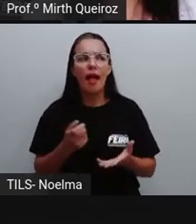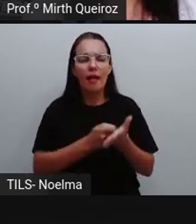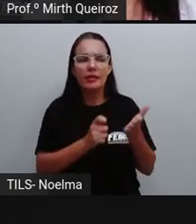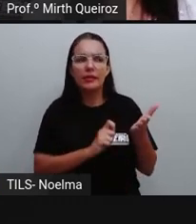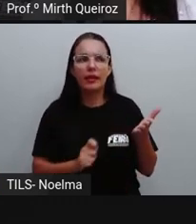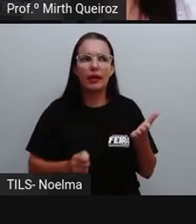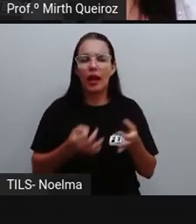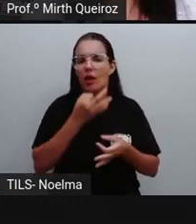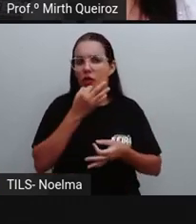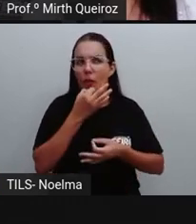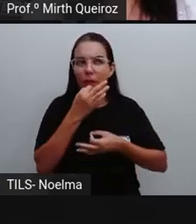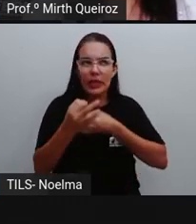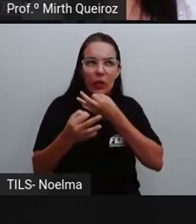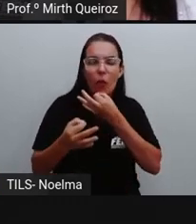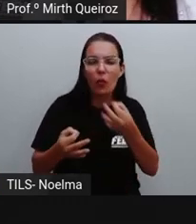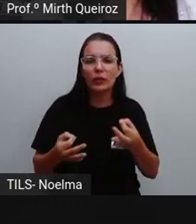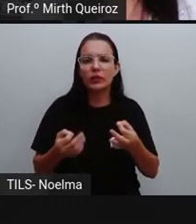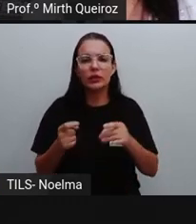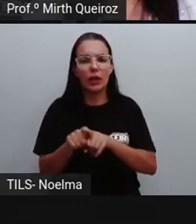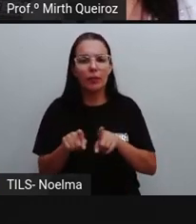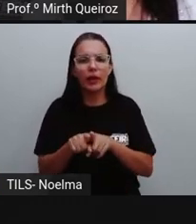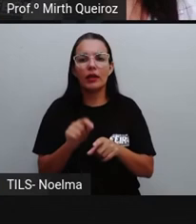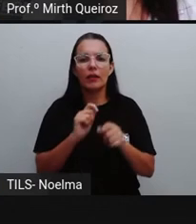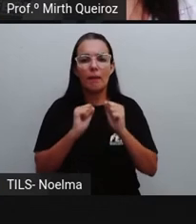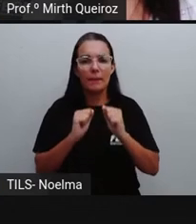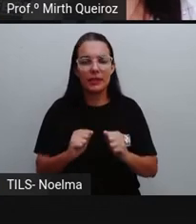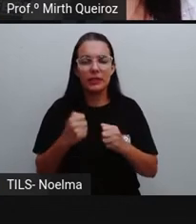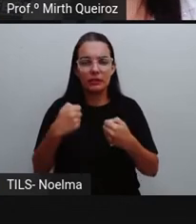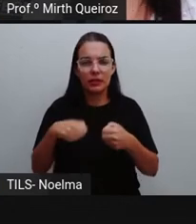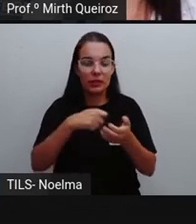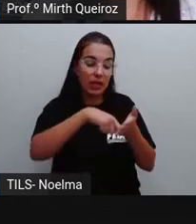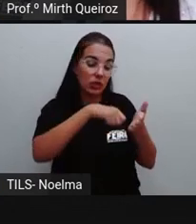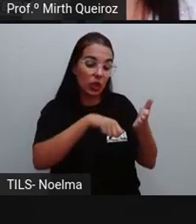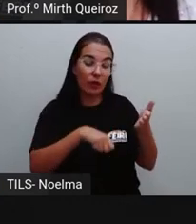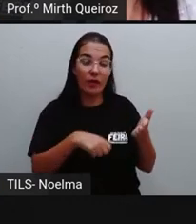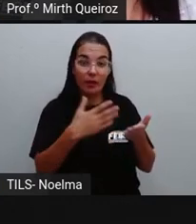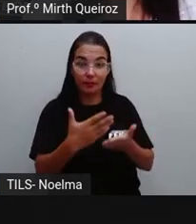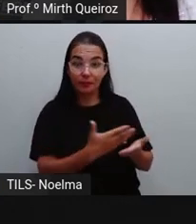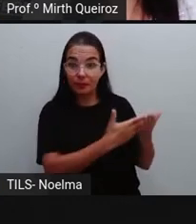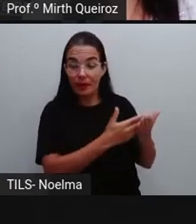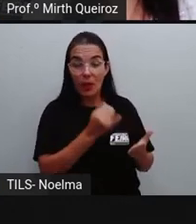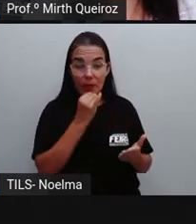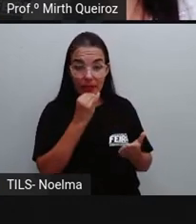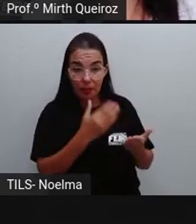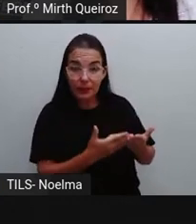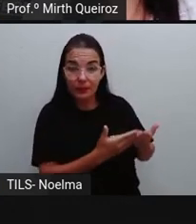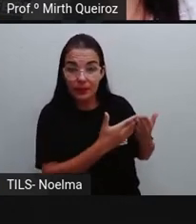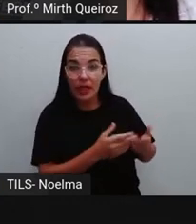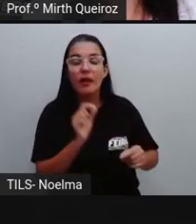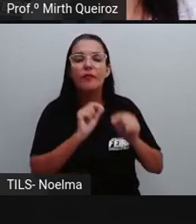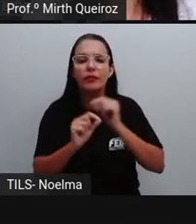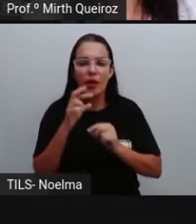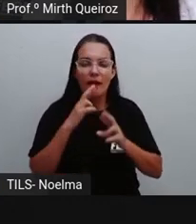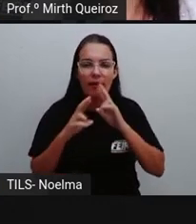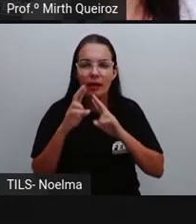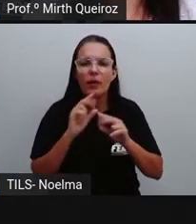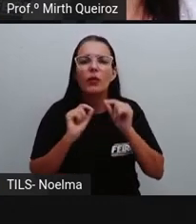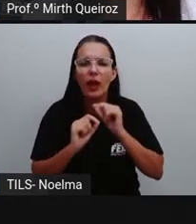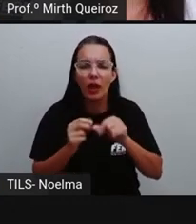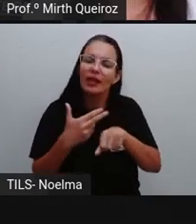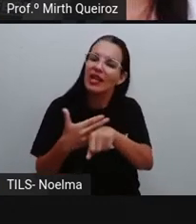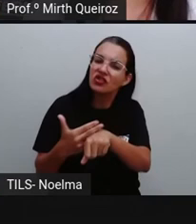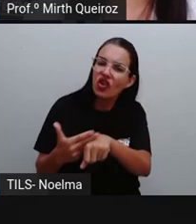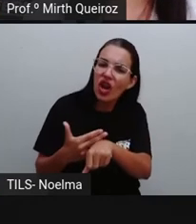aí a gente viu nesse exemplo a Joana fazendo uma reclamação a respeito do chocolate